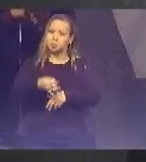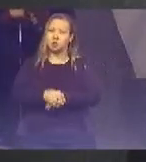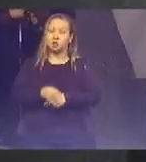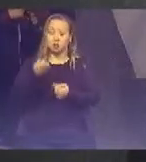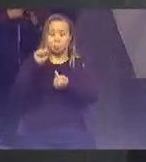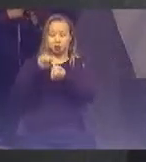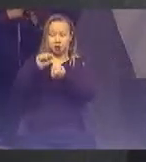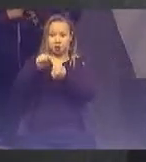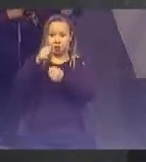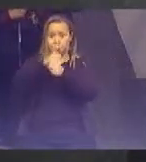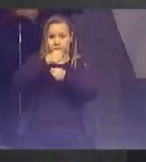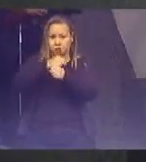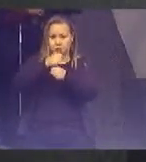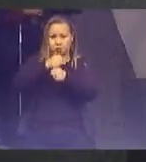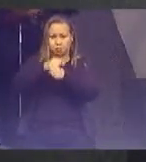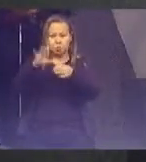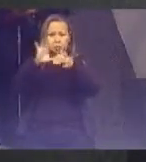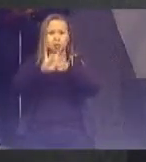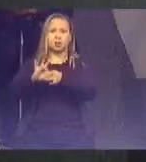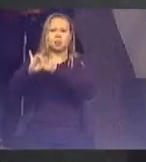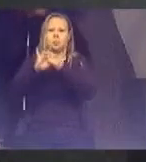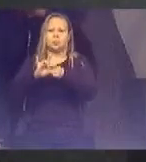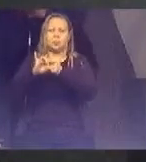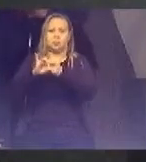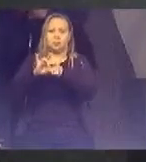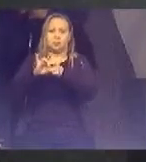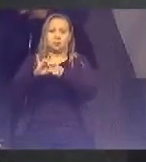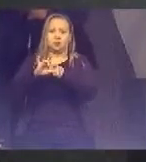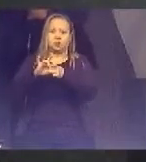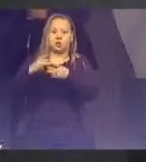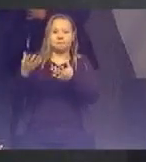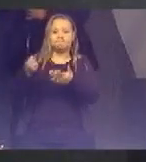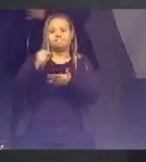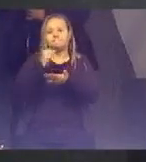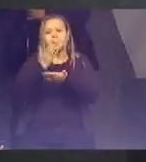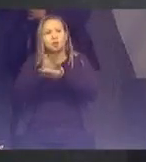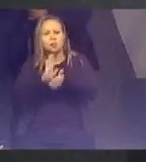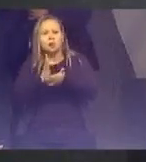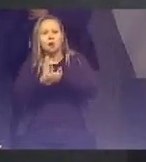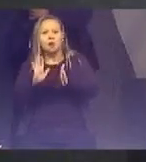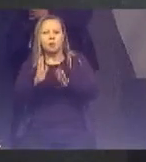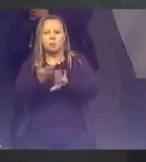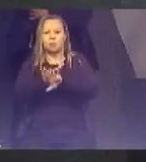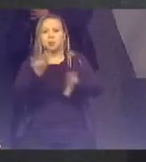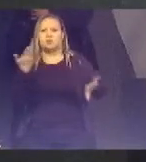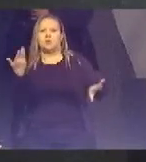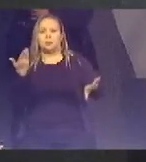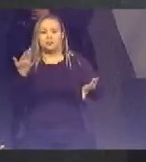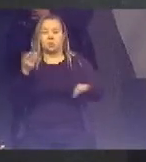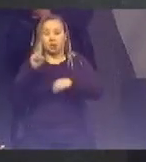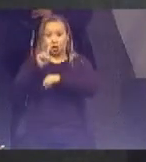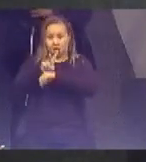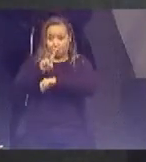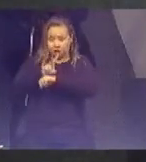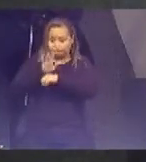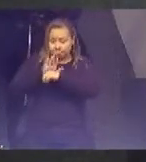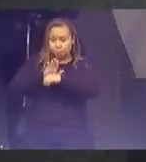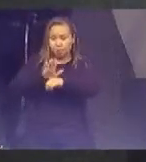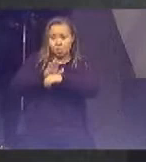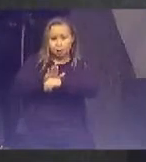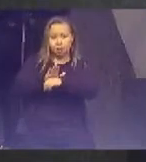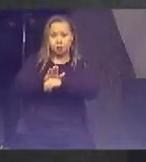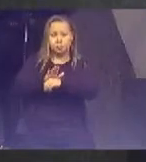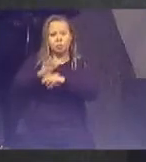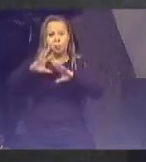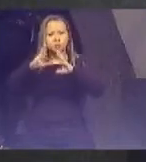objetivo é construir pontes derrubar muros ampliar horizontes e contribuir para a melhoria de vida de todos das